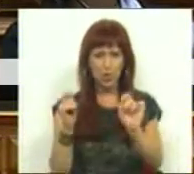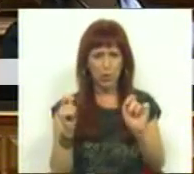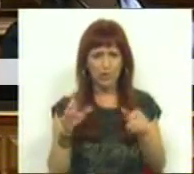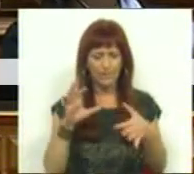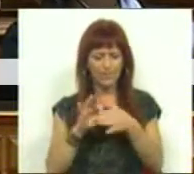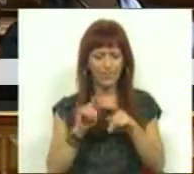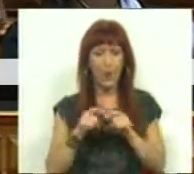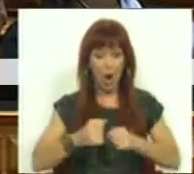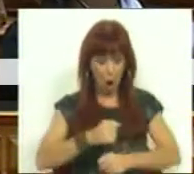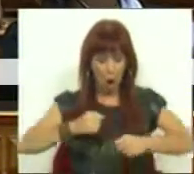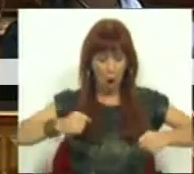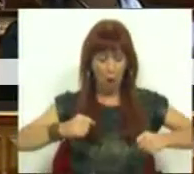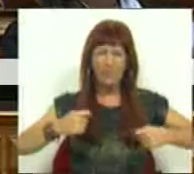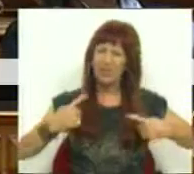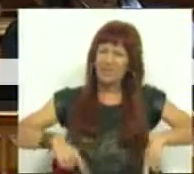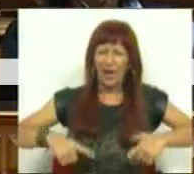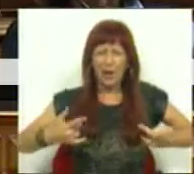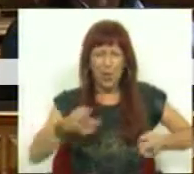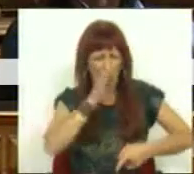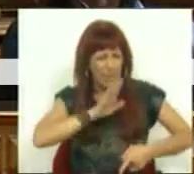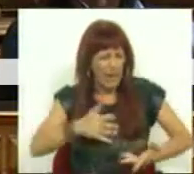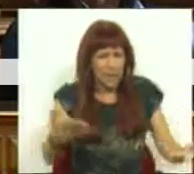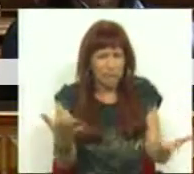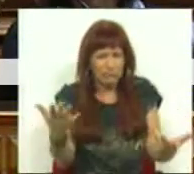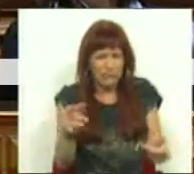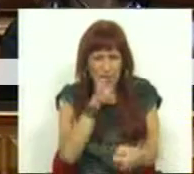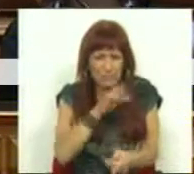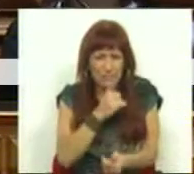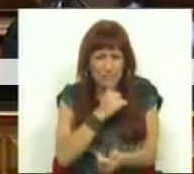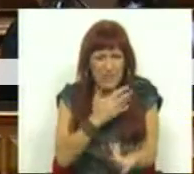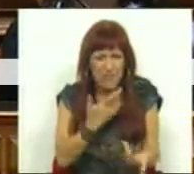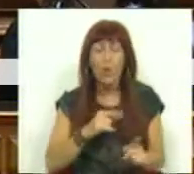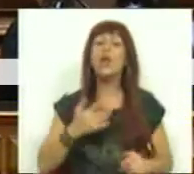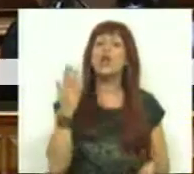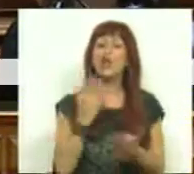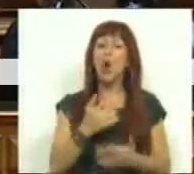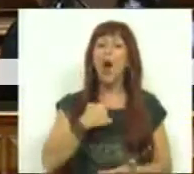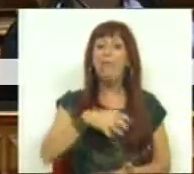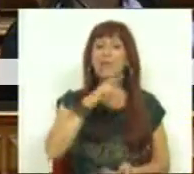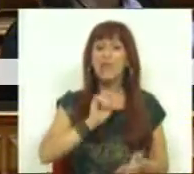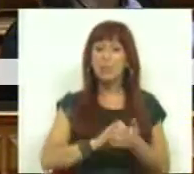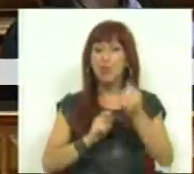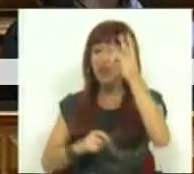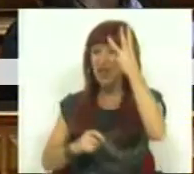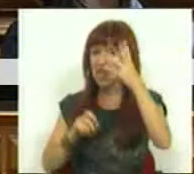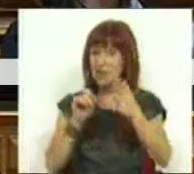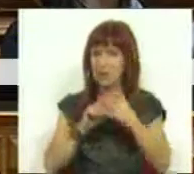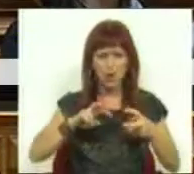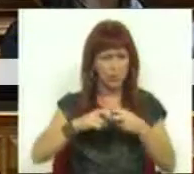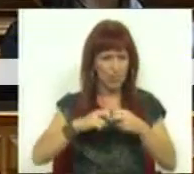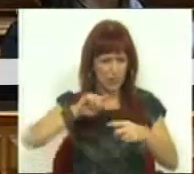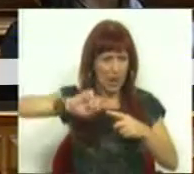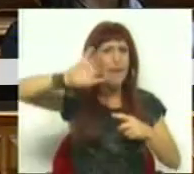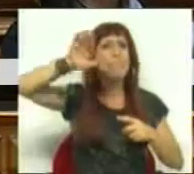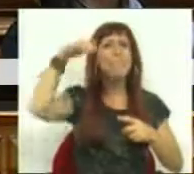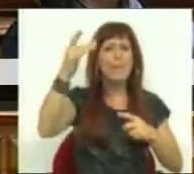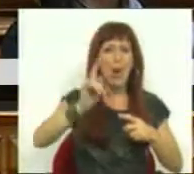relativamente à obesidade adquiram, digamos, a aplicação e a execução devida. Eu queria-me referir apenas a três pontos centrais desta problemática. A